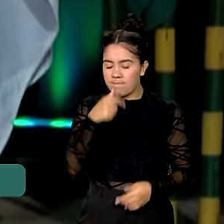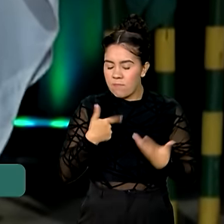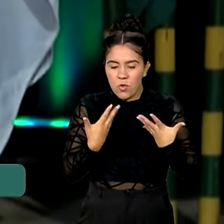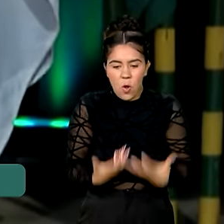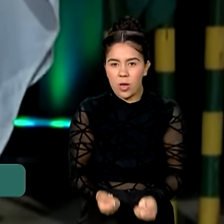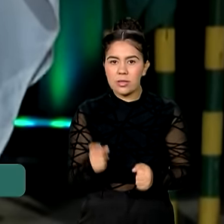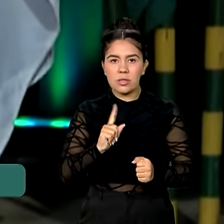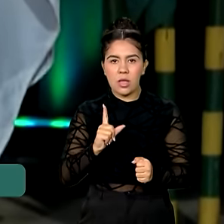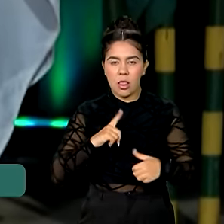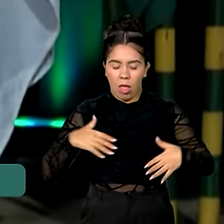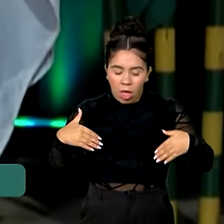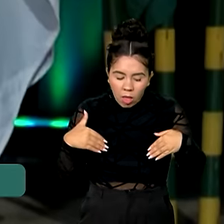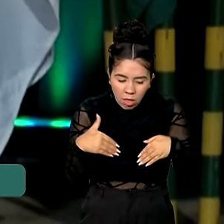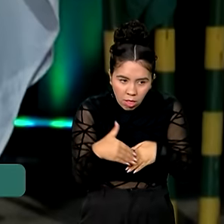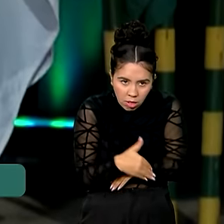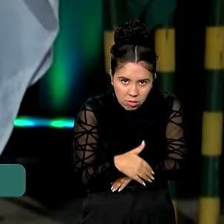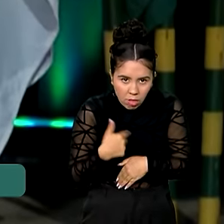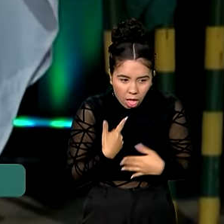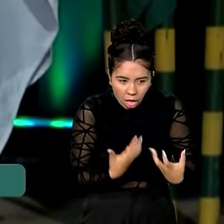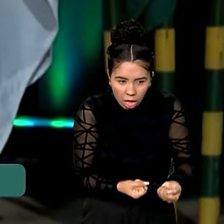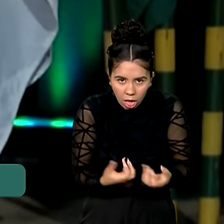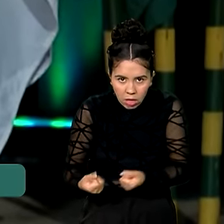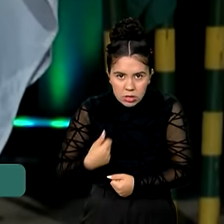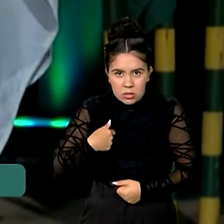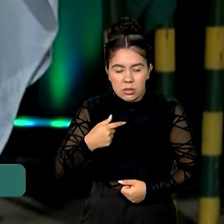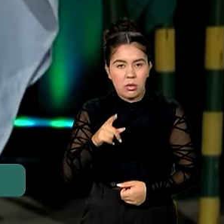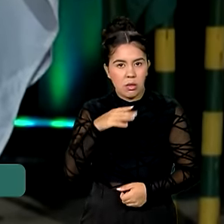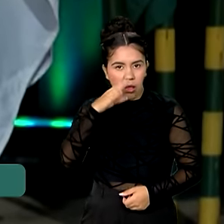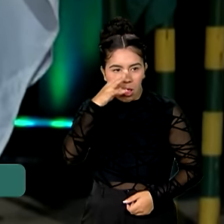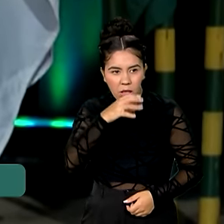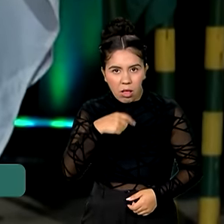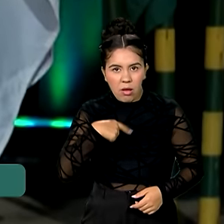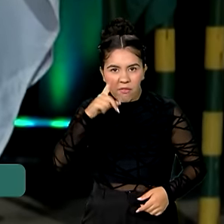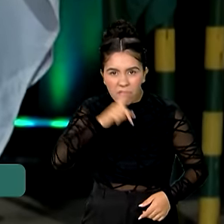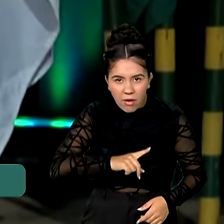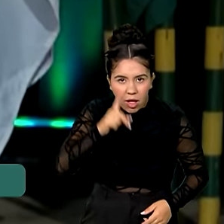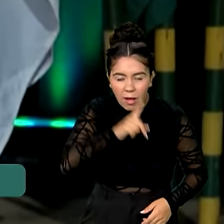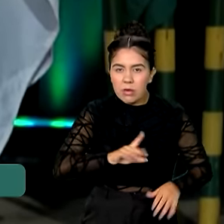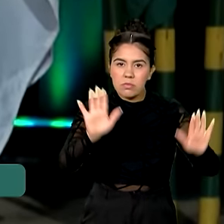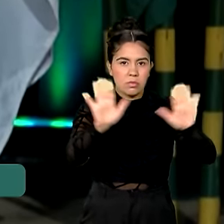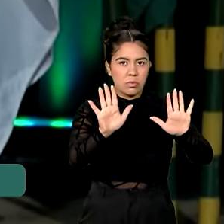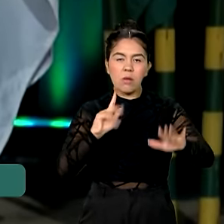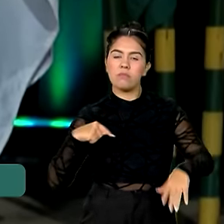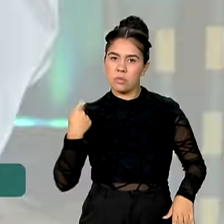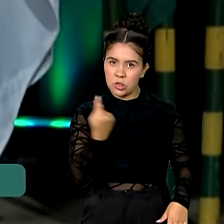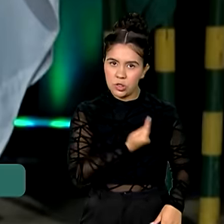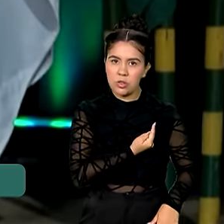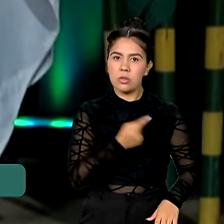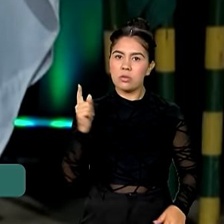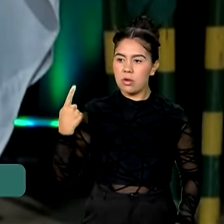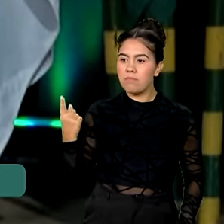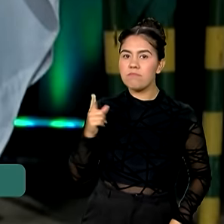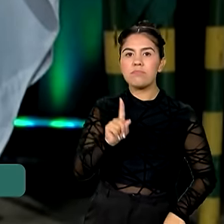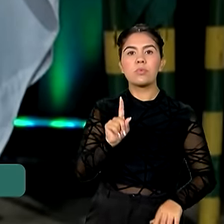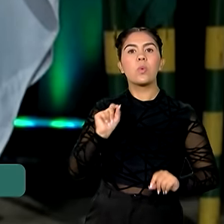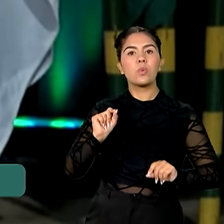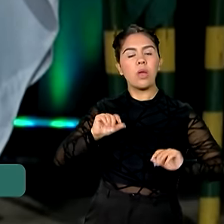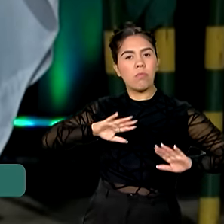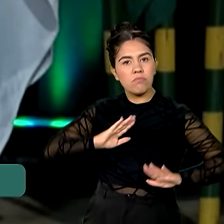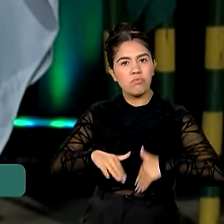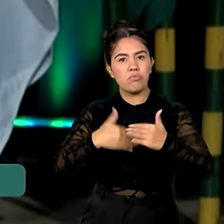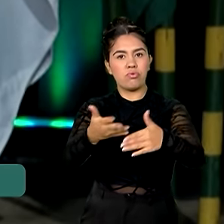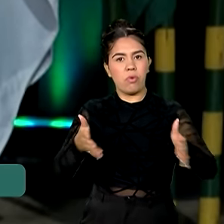acanhado de estar atuando nas falhas do mercado. Nós nos colocamos aqui como promotores do desenvolvimento. Não vamos poder